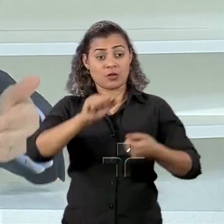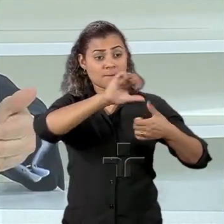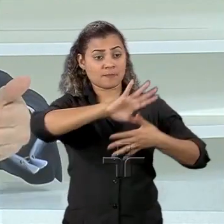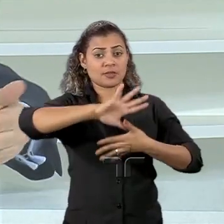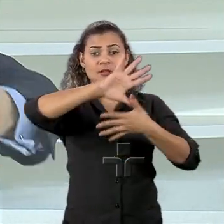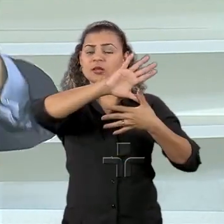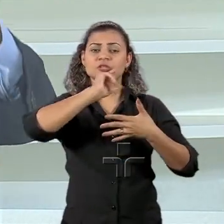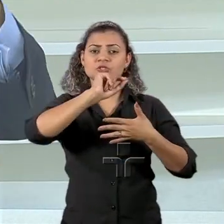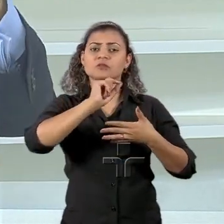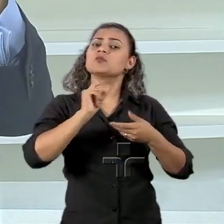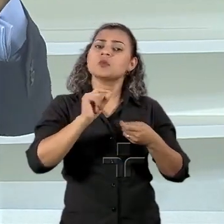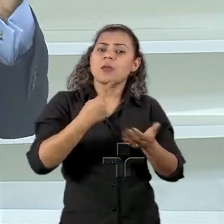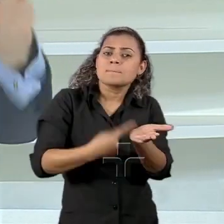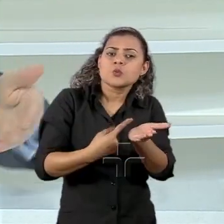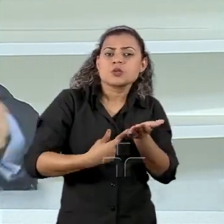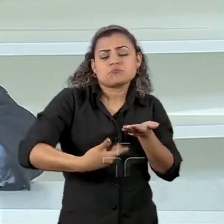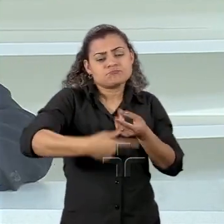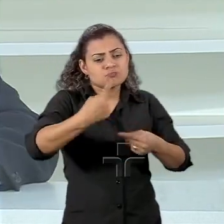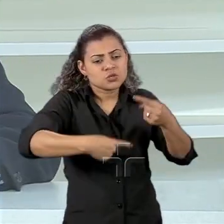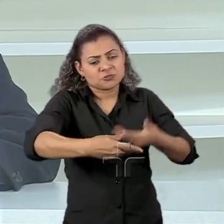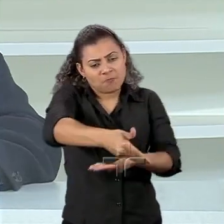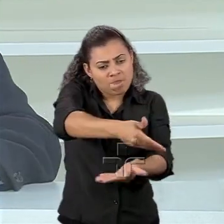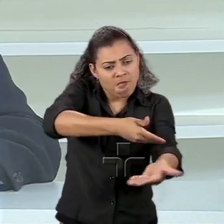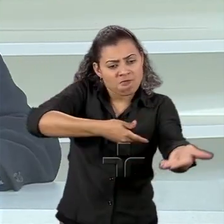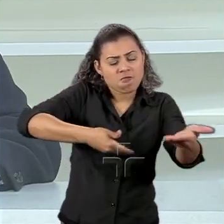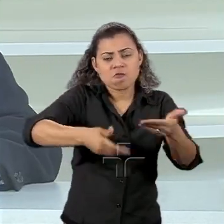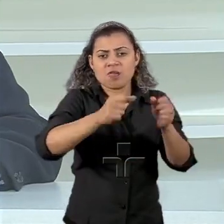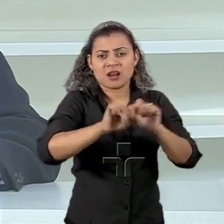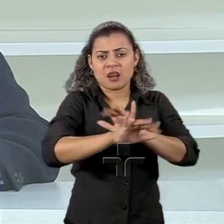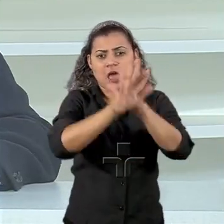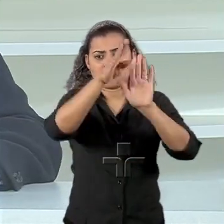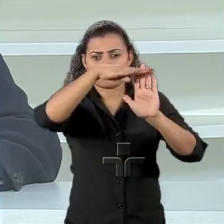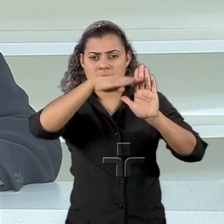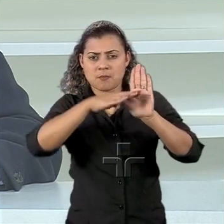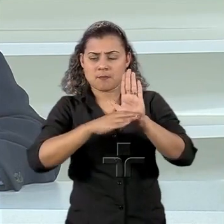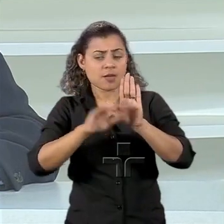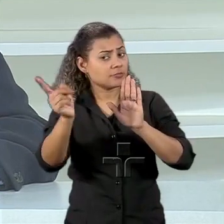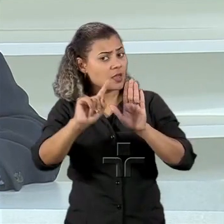proativa com posições claras, a gente não vai poder admitir